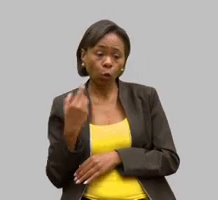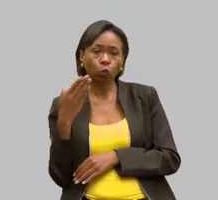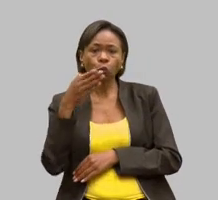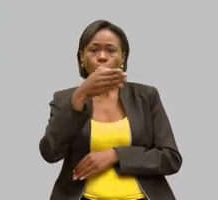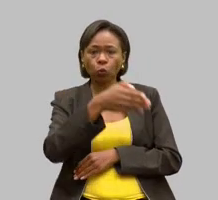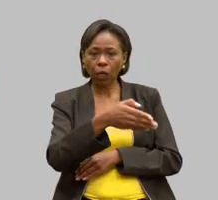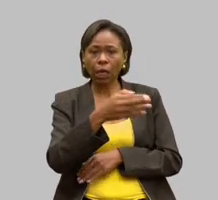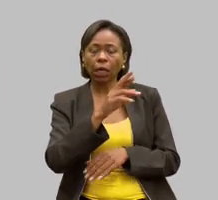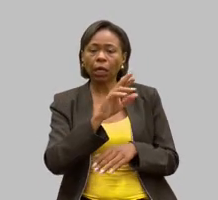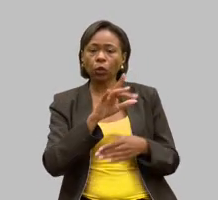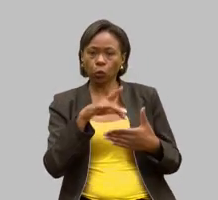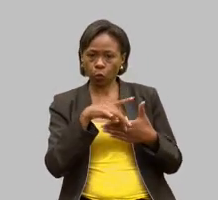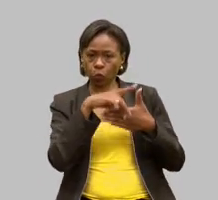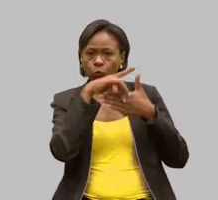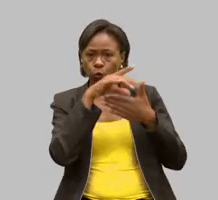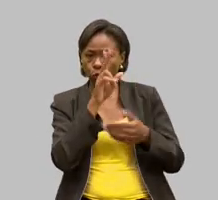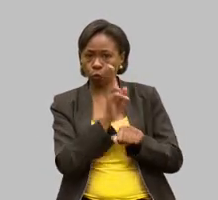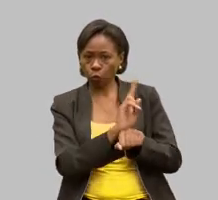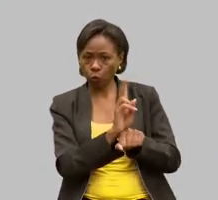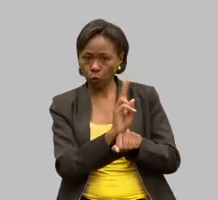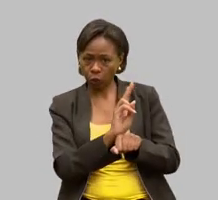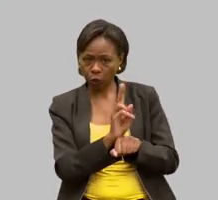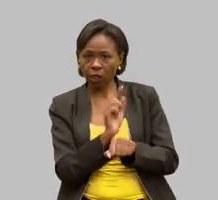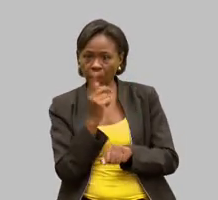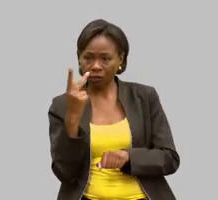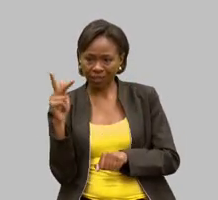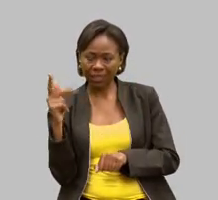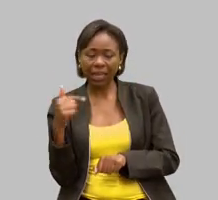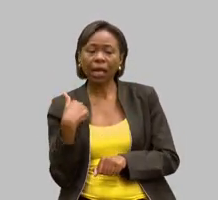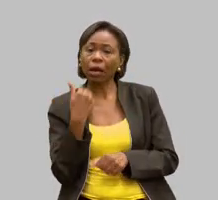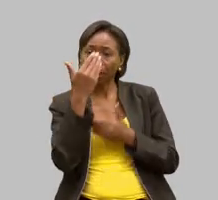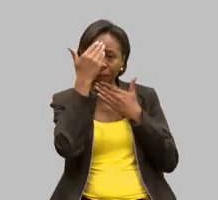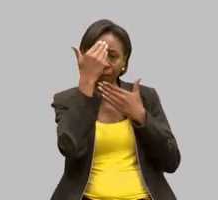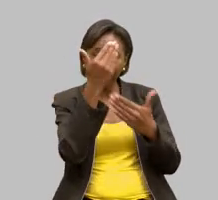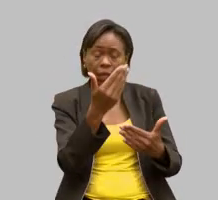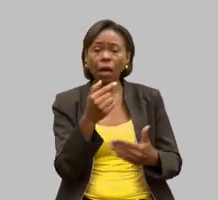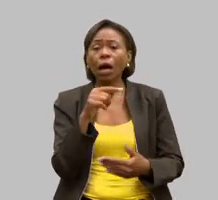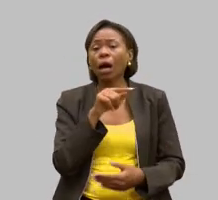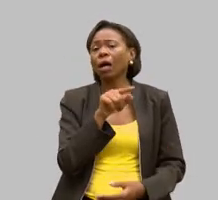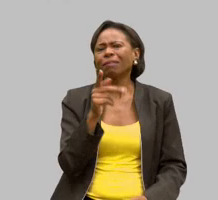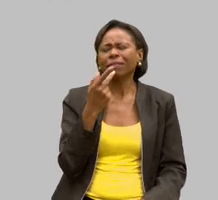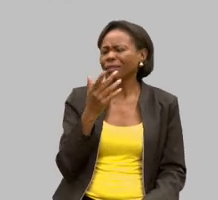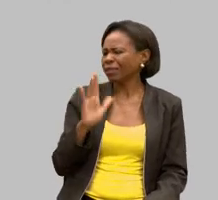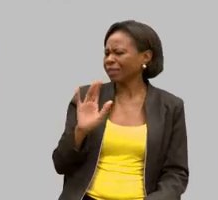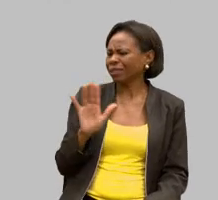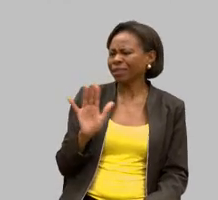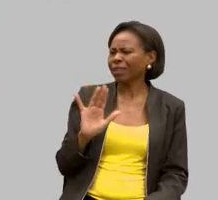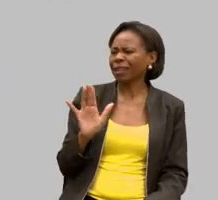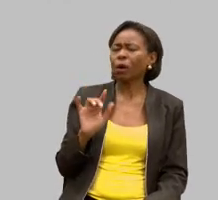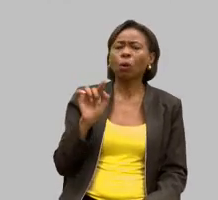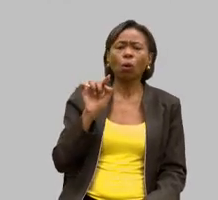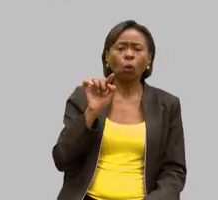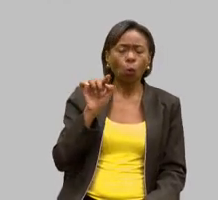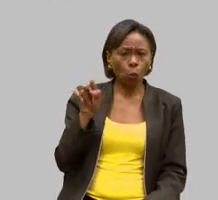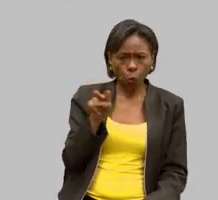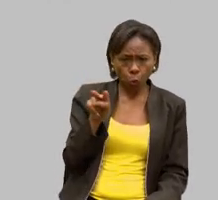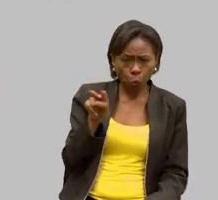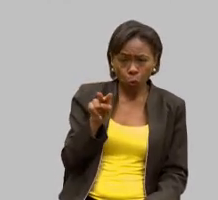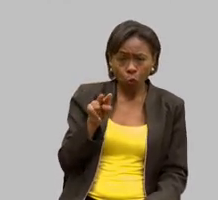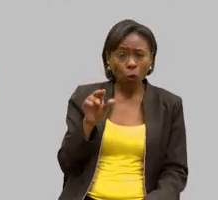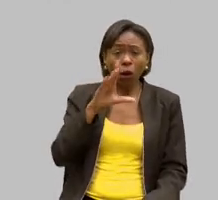direção do Genaro. Aí eles disseram, não, os nossos funcionários mais abnegados, que têm mais